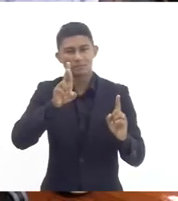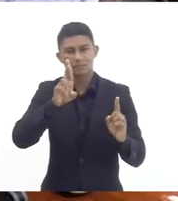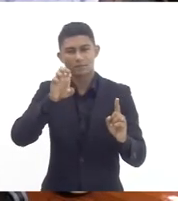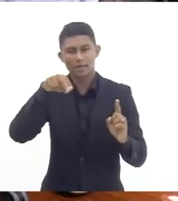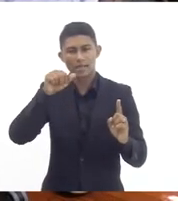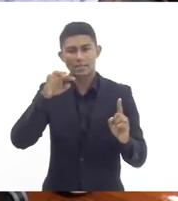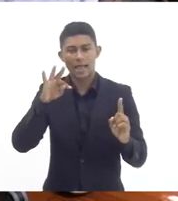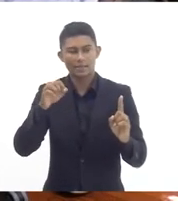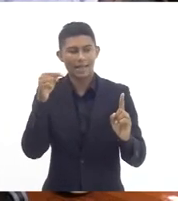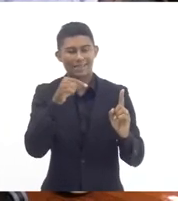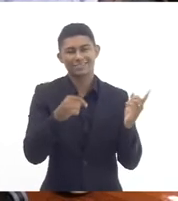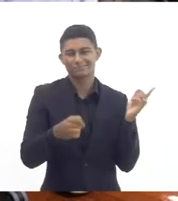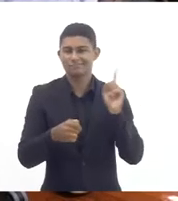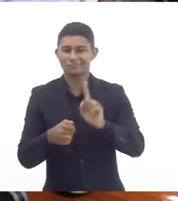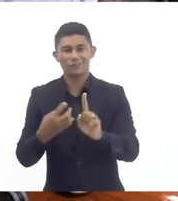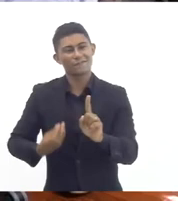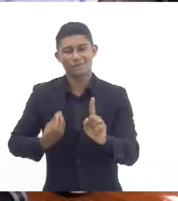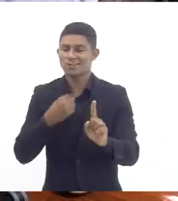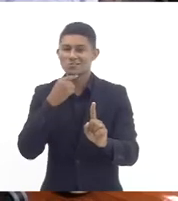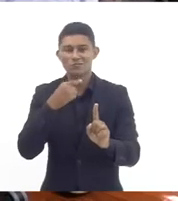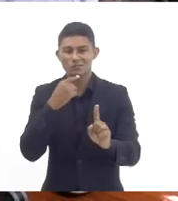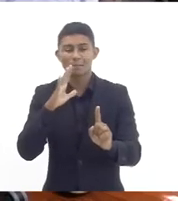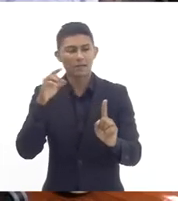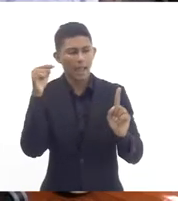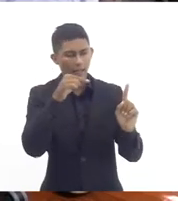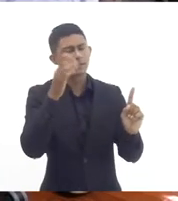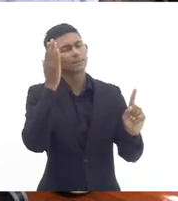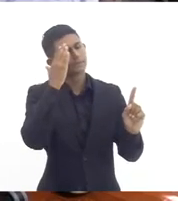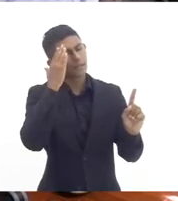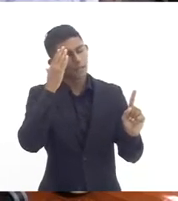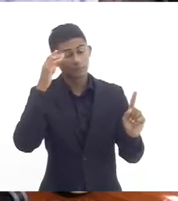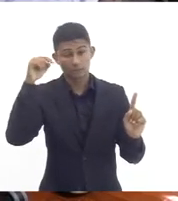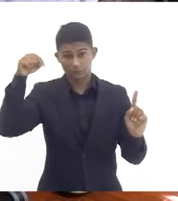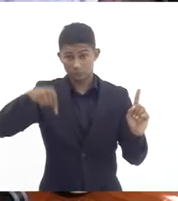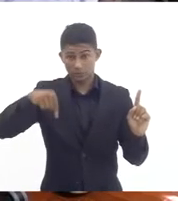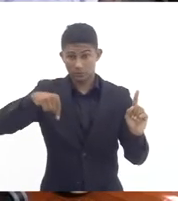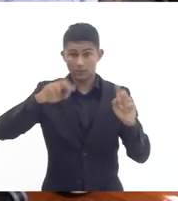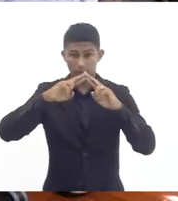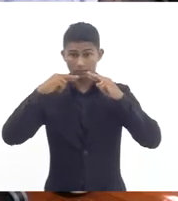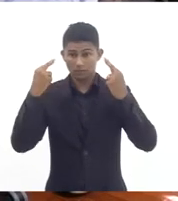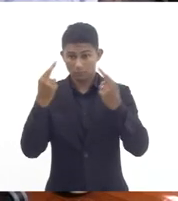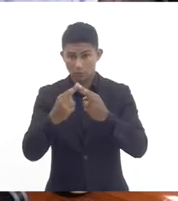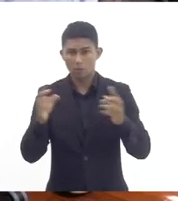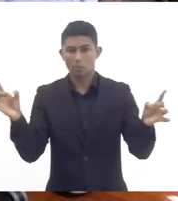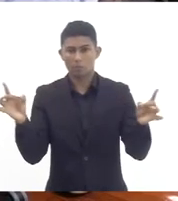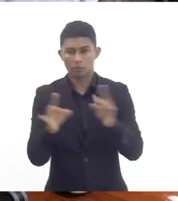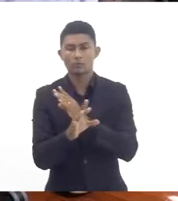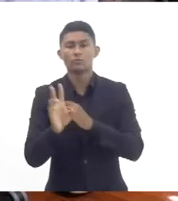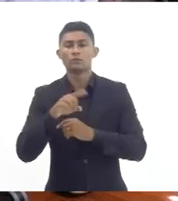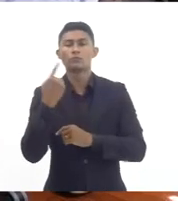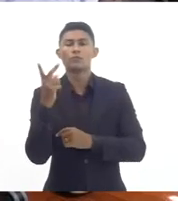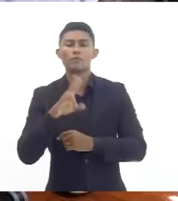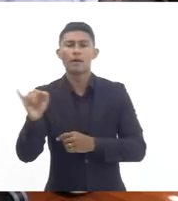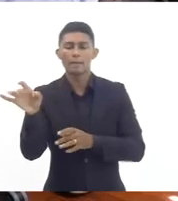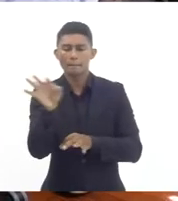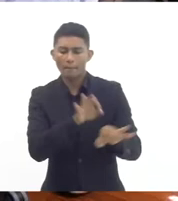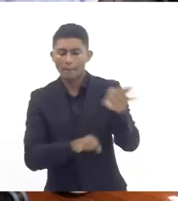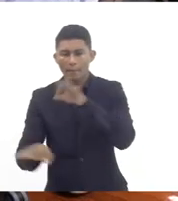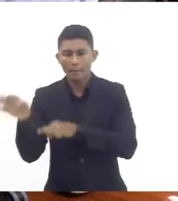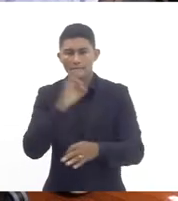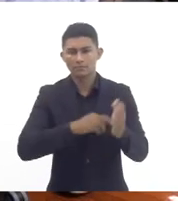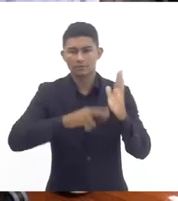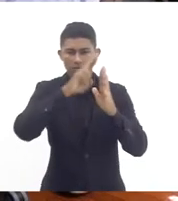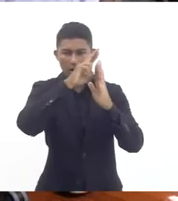desta audiência a gente vai elaborar um relatório já para que possamos traçar